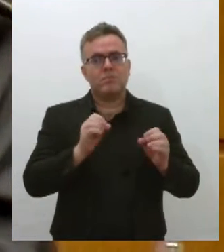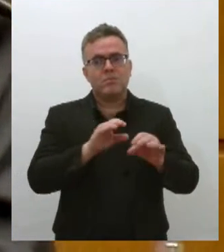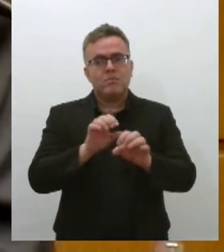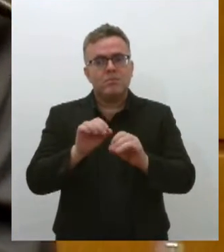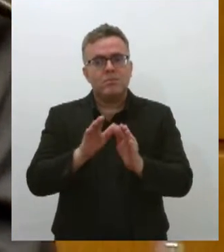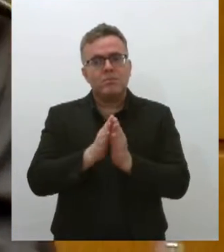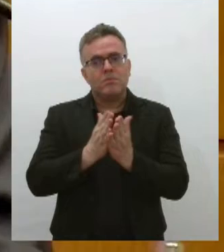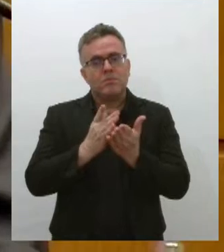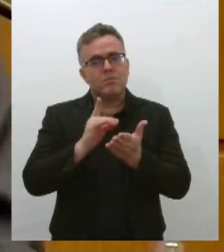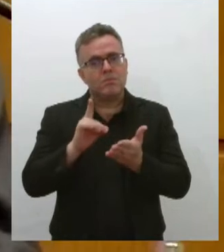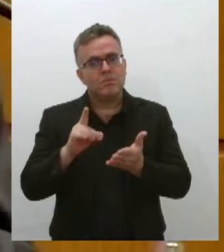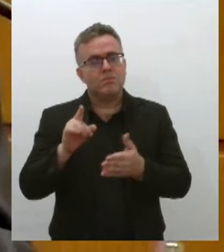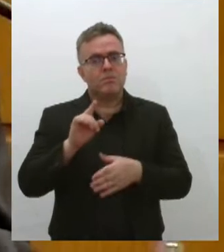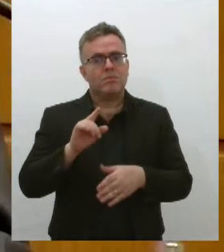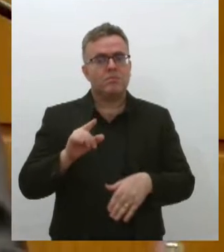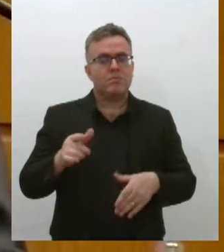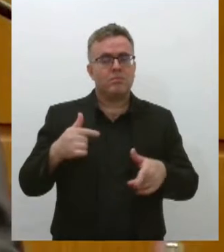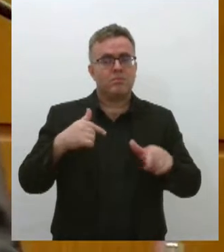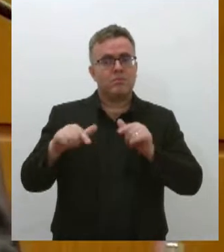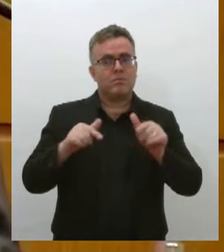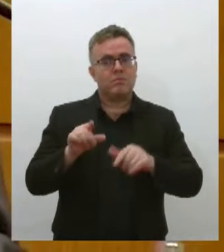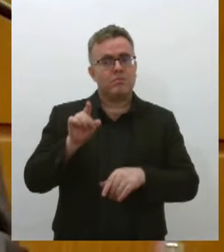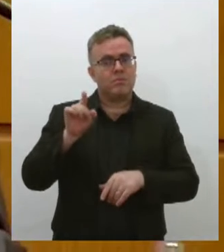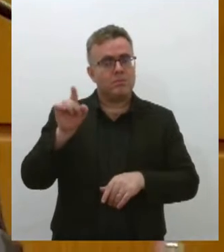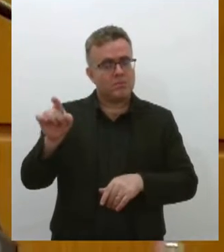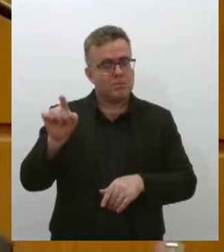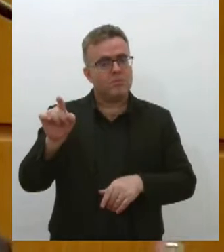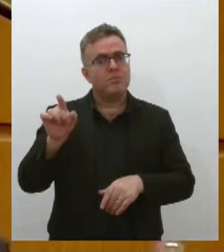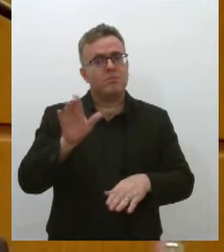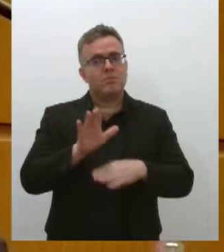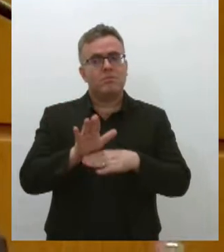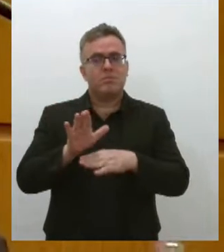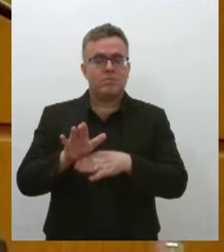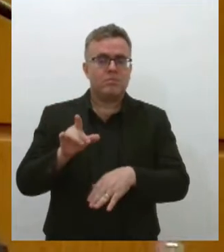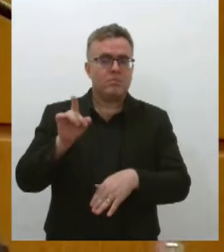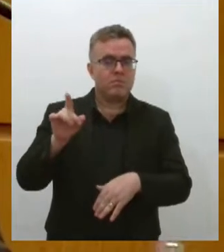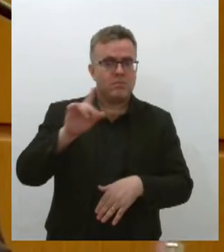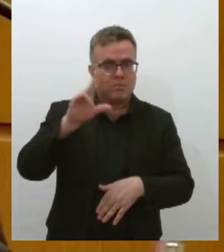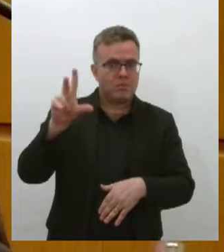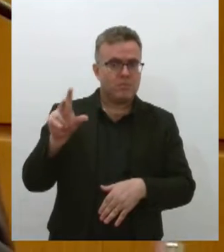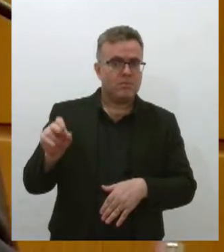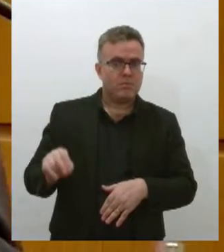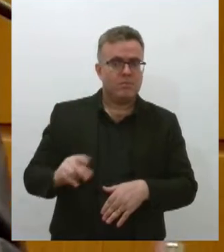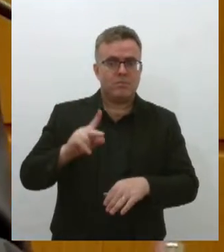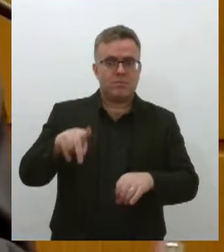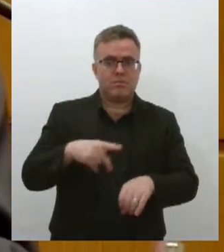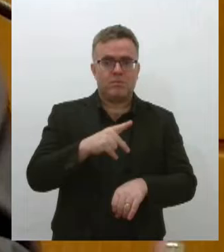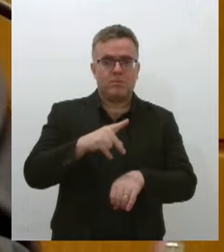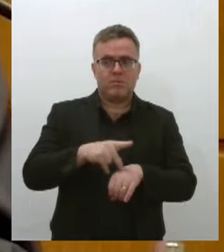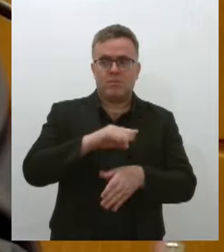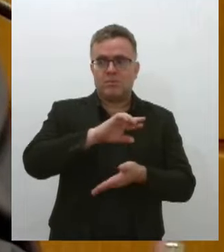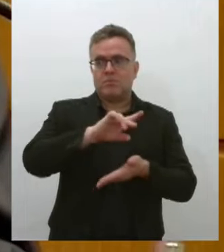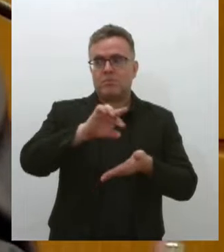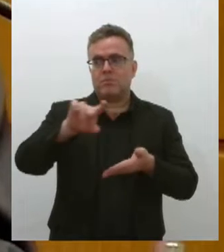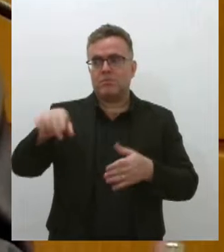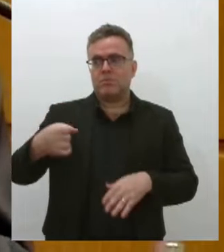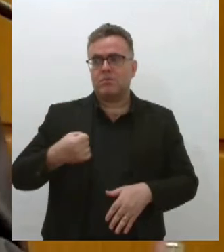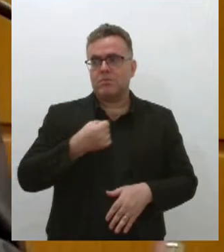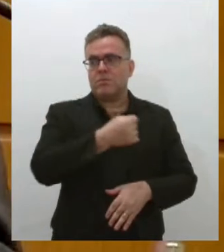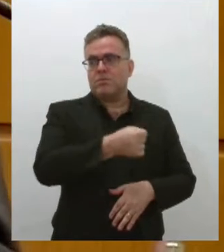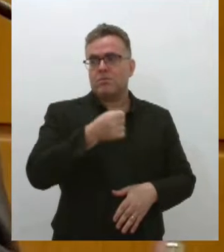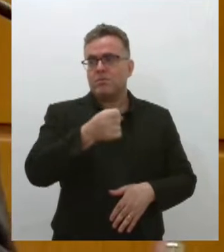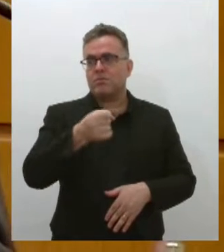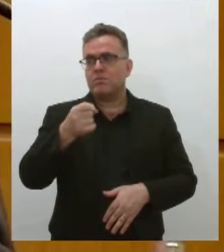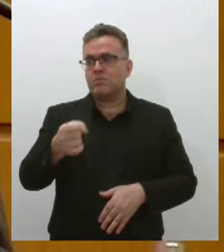e implantou em vários países do nosso continente, dos